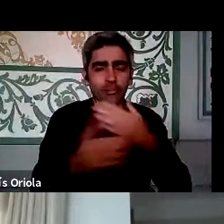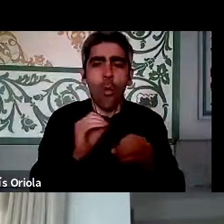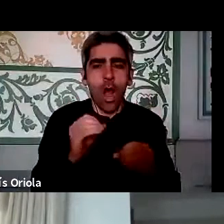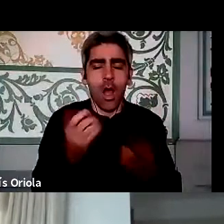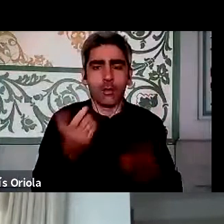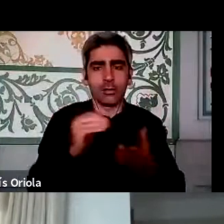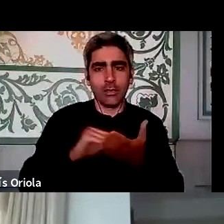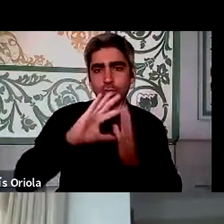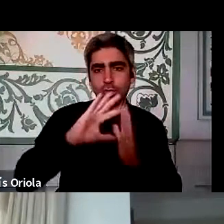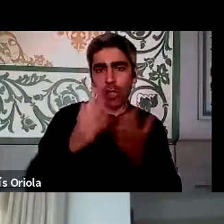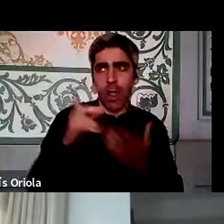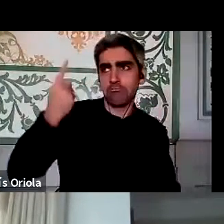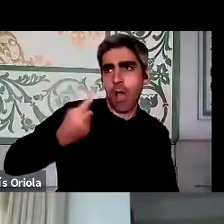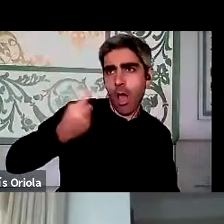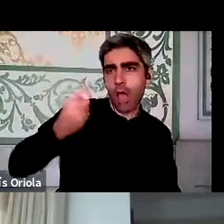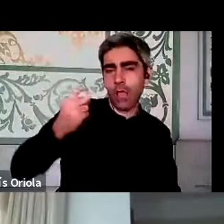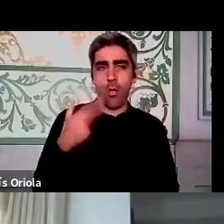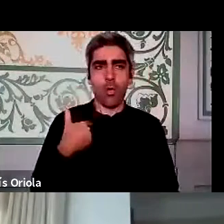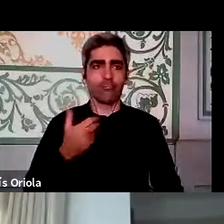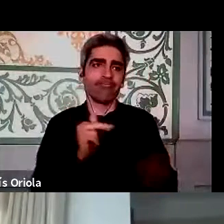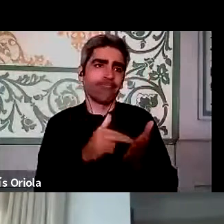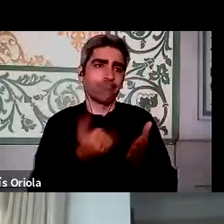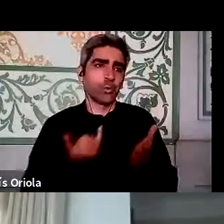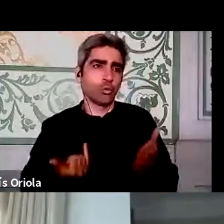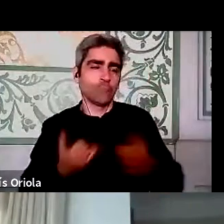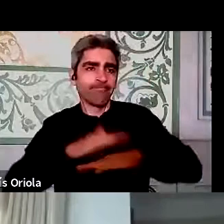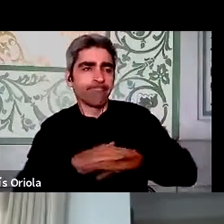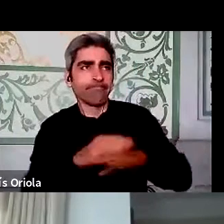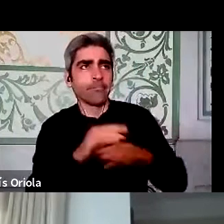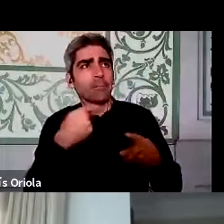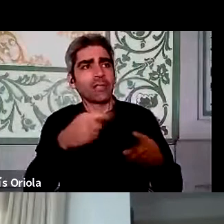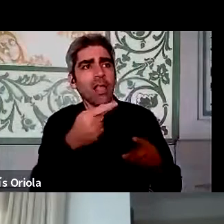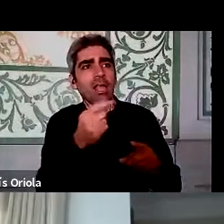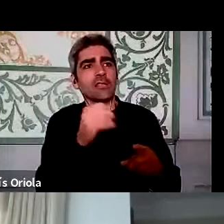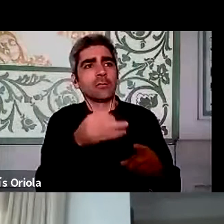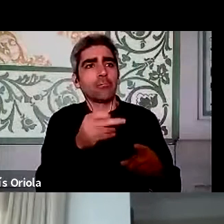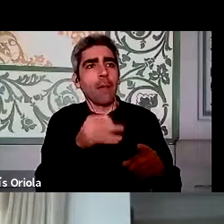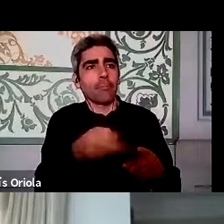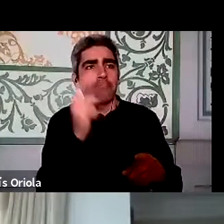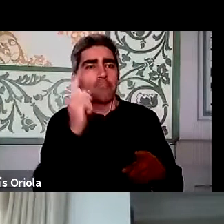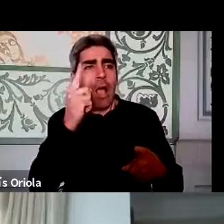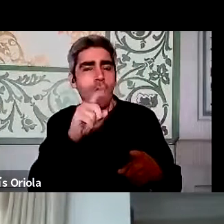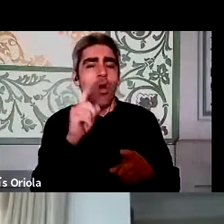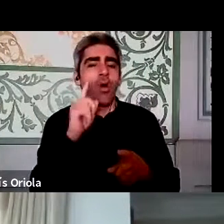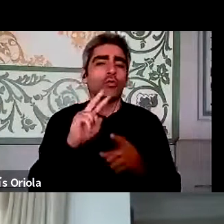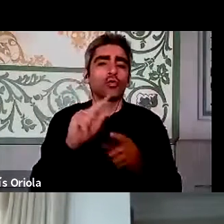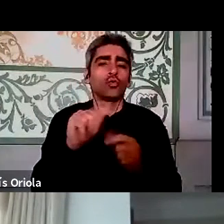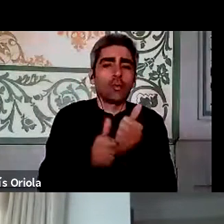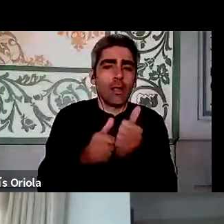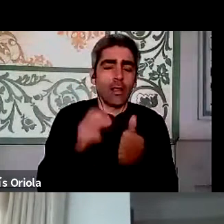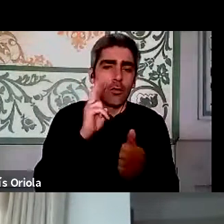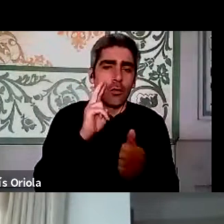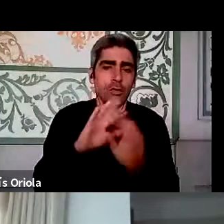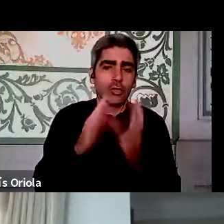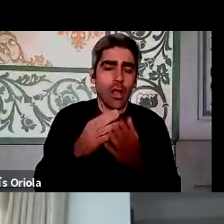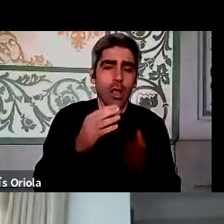secretário-geral é que manda ou o presidente da ESPAP é que manda ou a senhora subdiretora-geral do UGPP é que